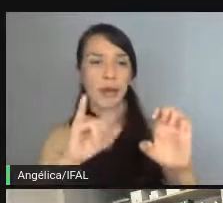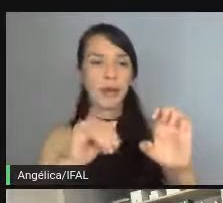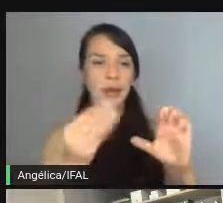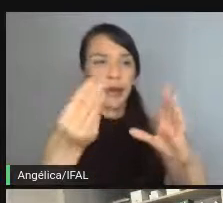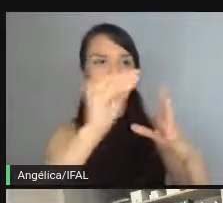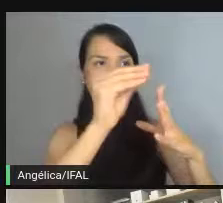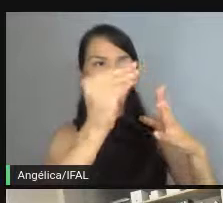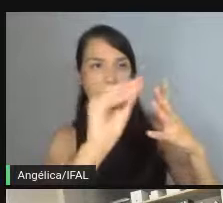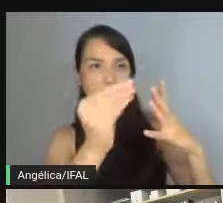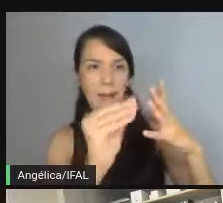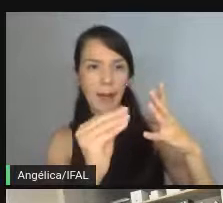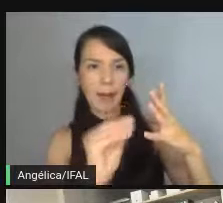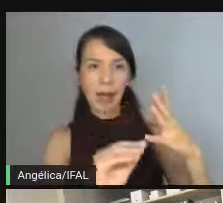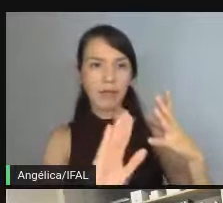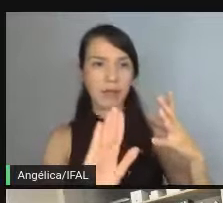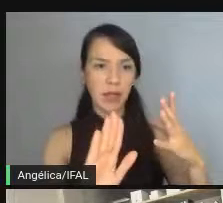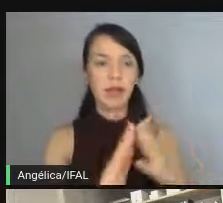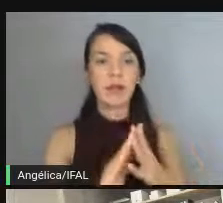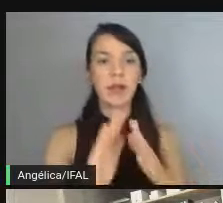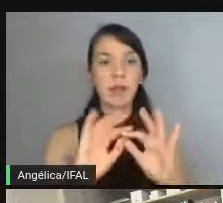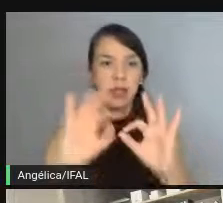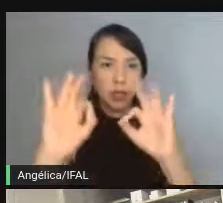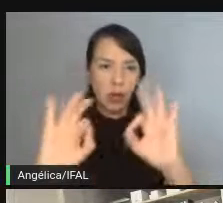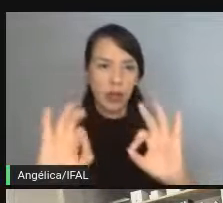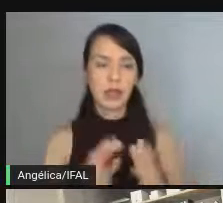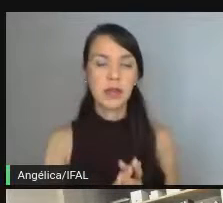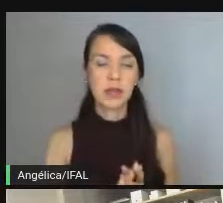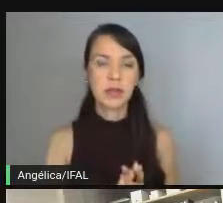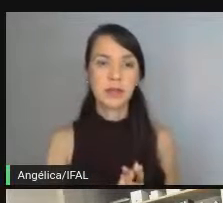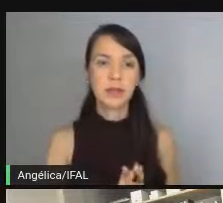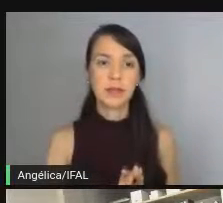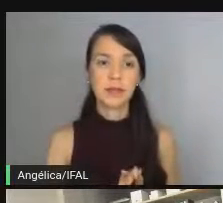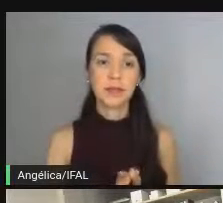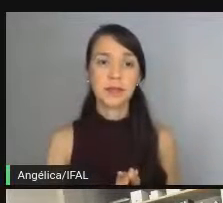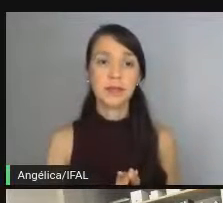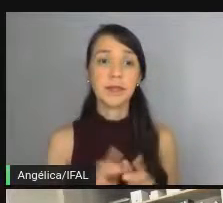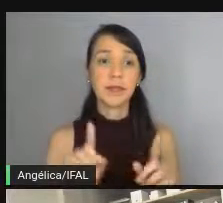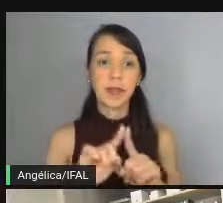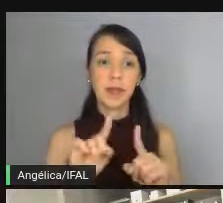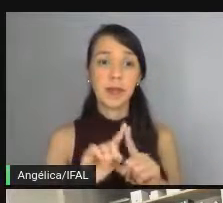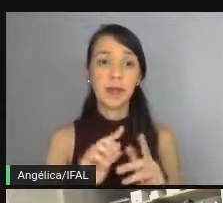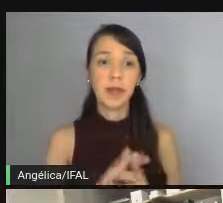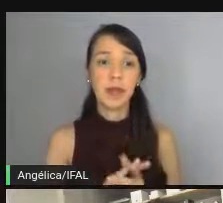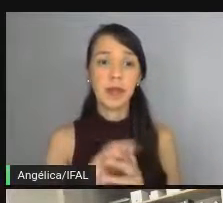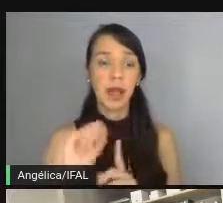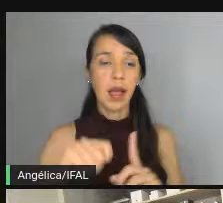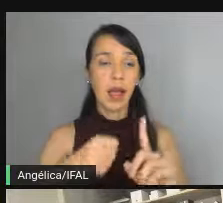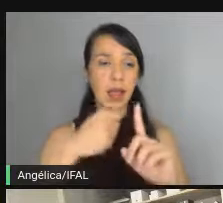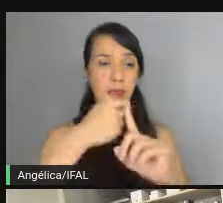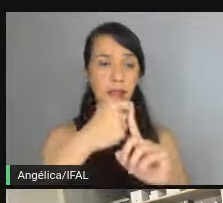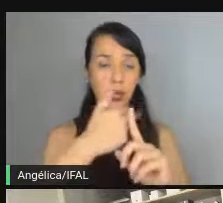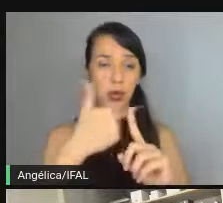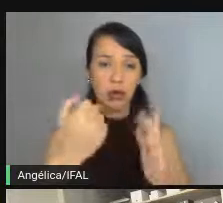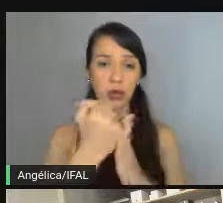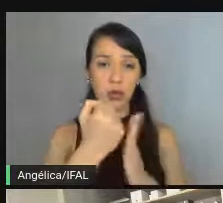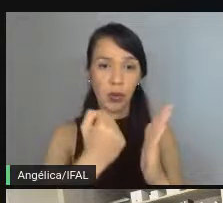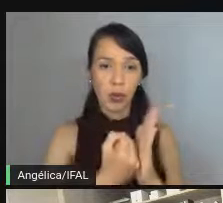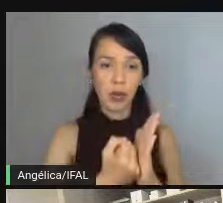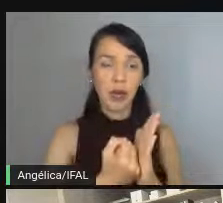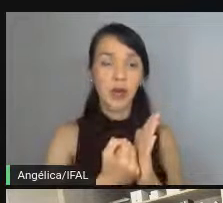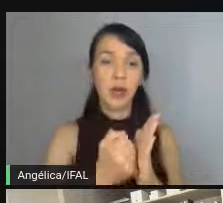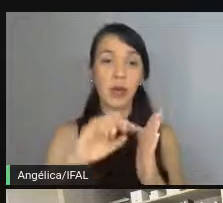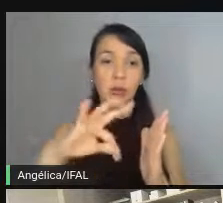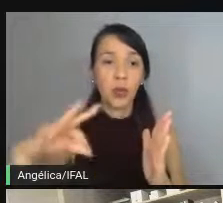implementado tudo aquilo lá. Beleza? Então, adicione nesse mapa mental, nesse documento auxiliar,